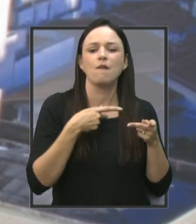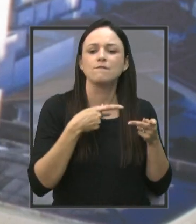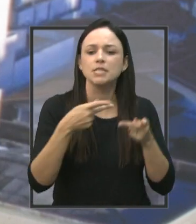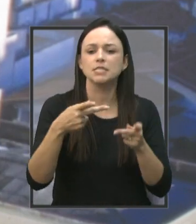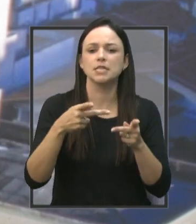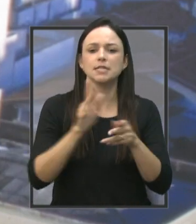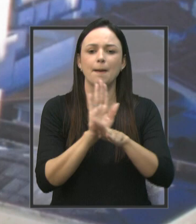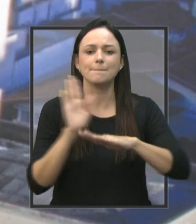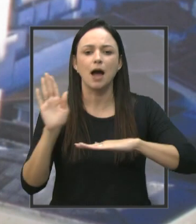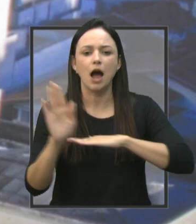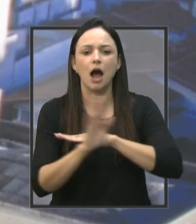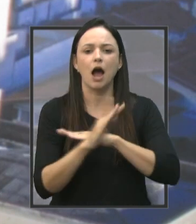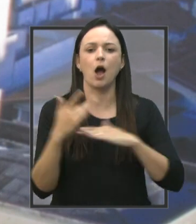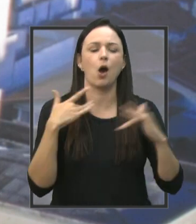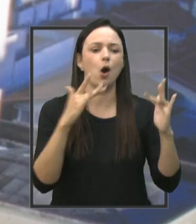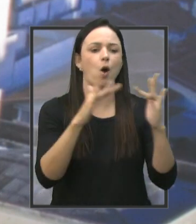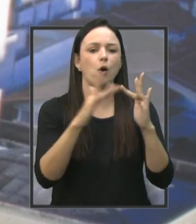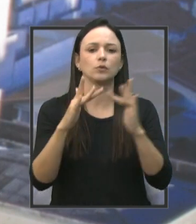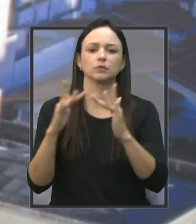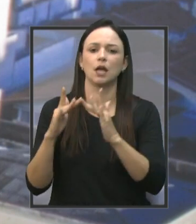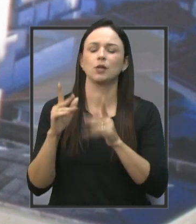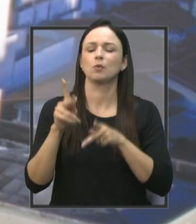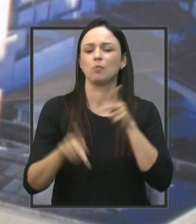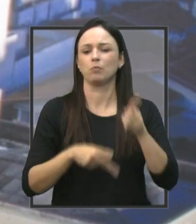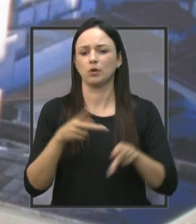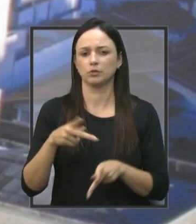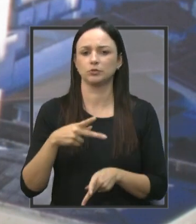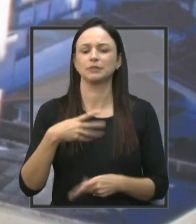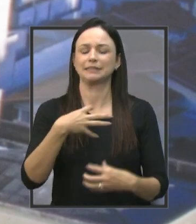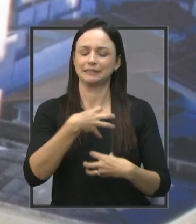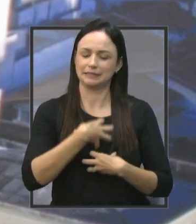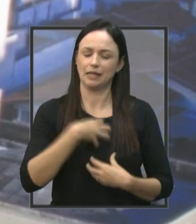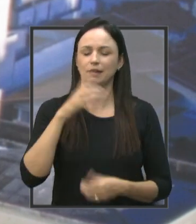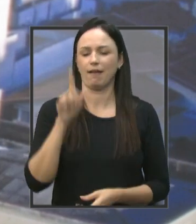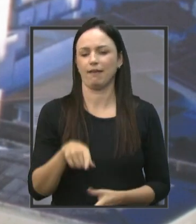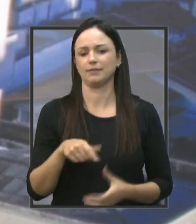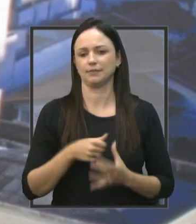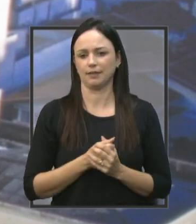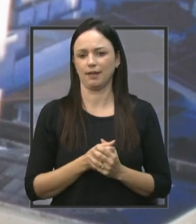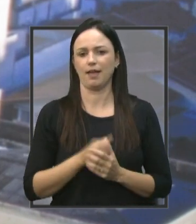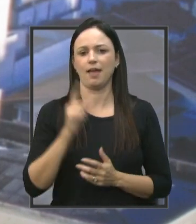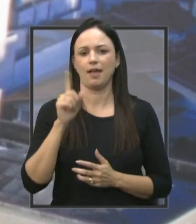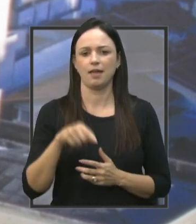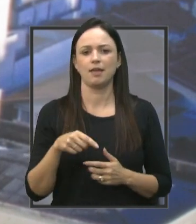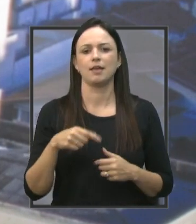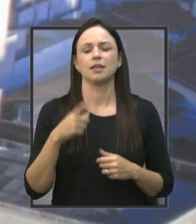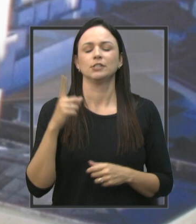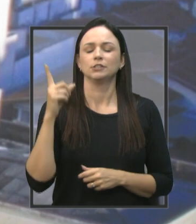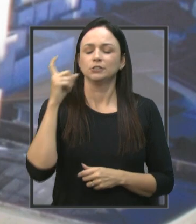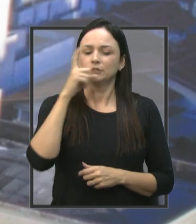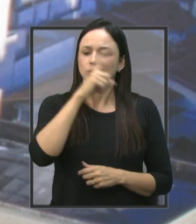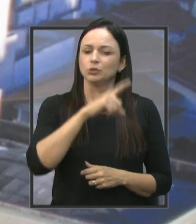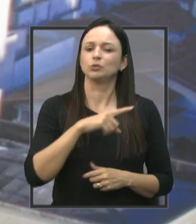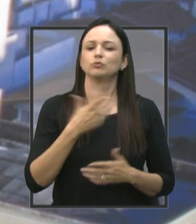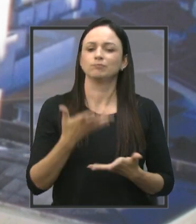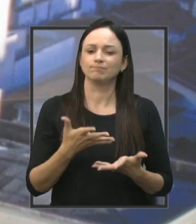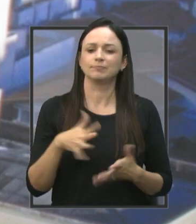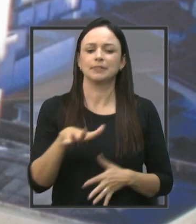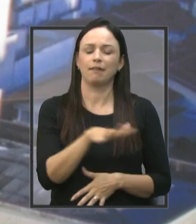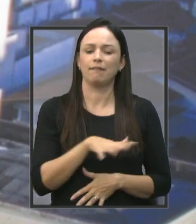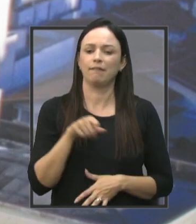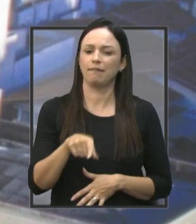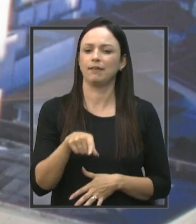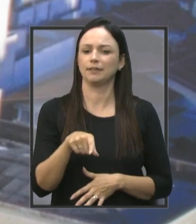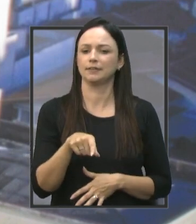procuro ter contato com a população, e a gente sente isso, sente o quanto é doloroso nesse sentido. Então,